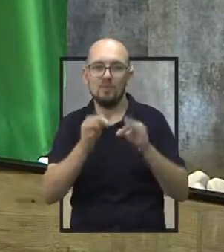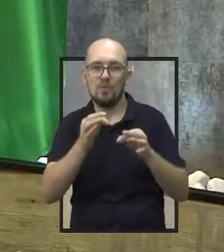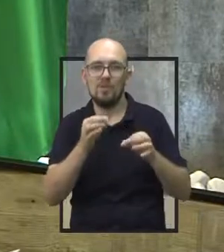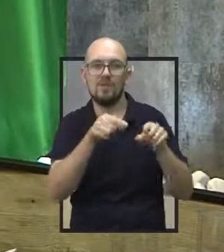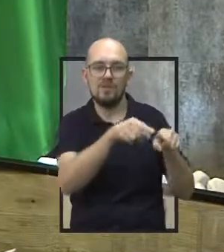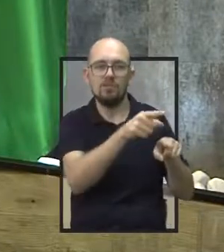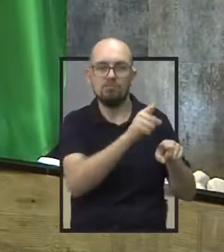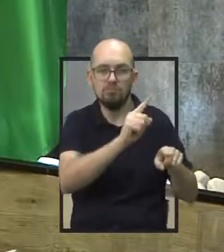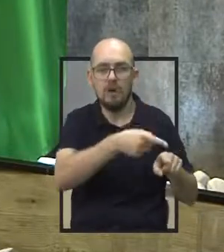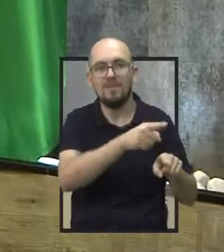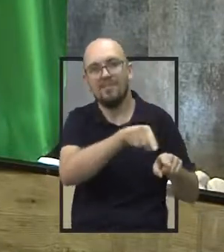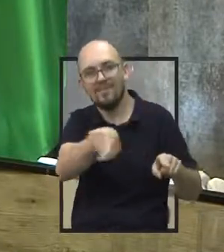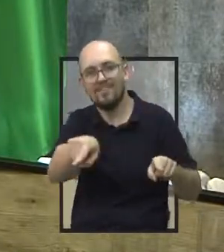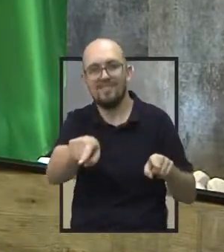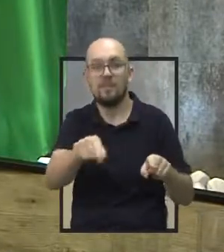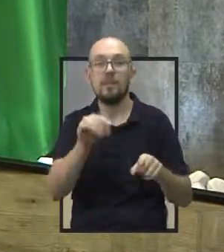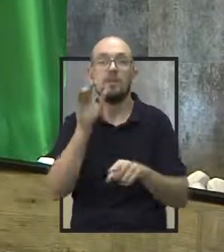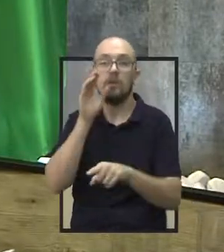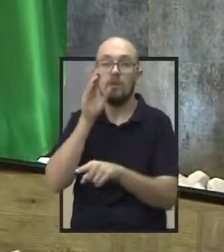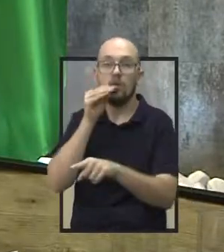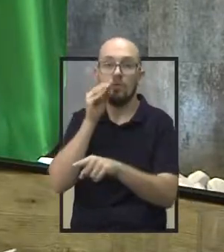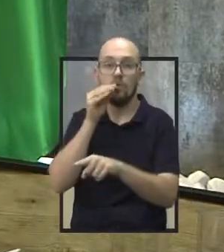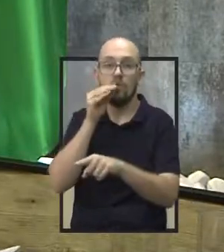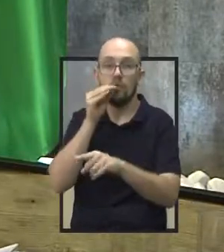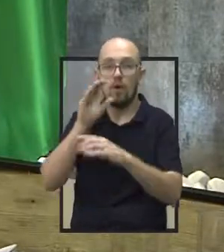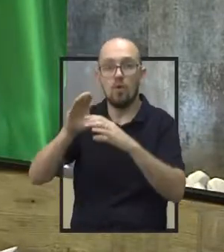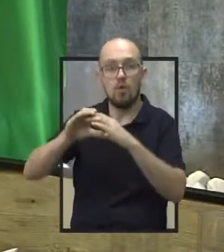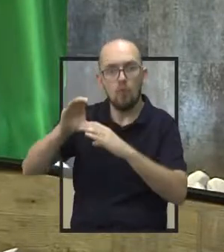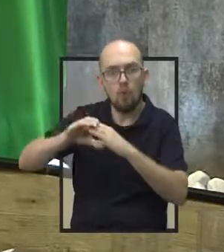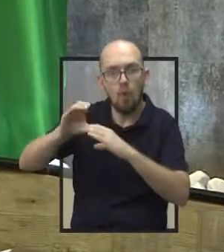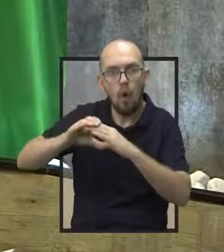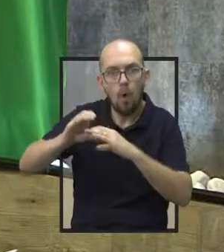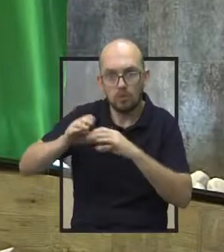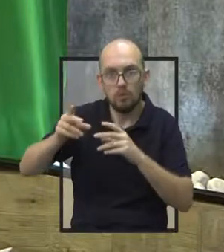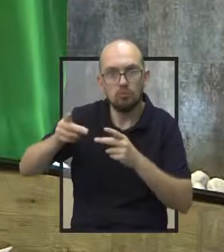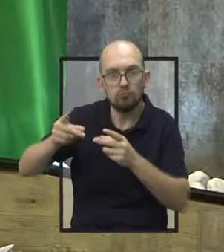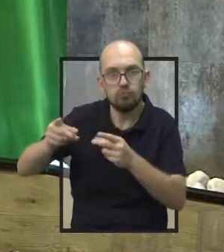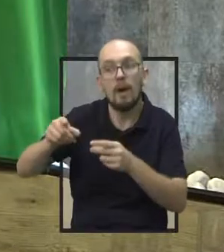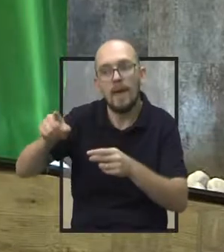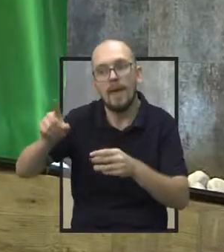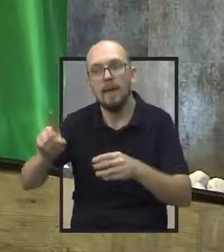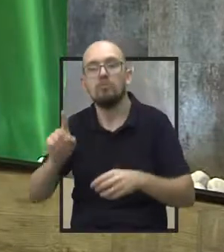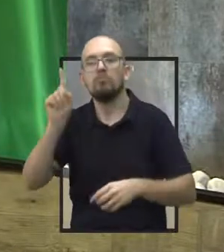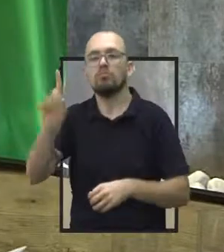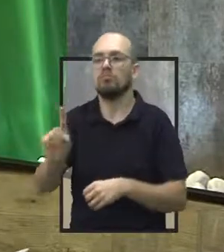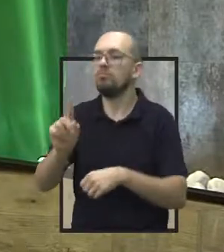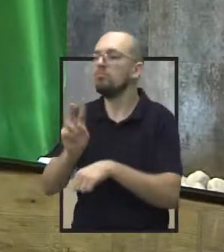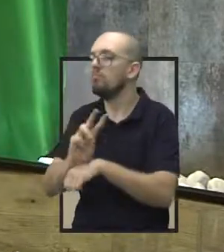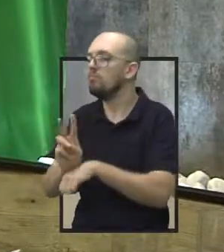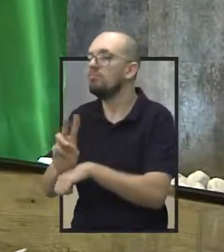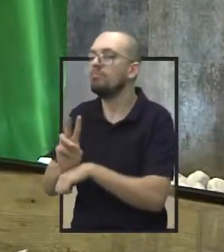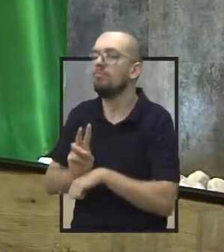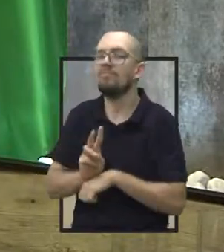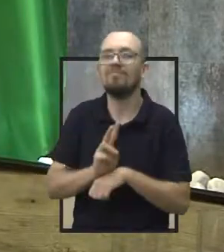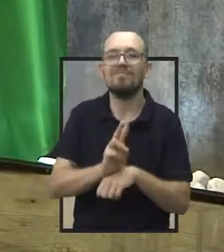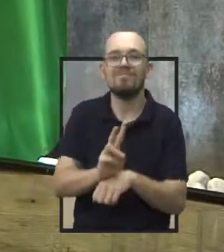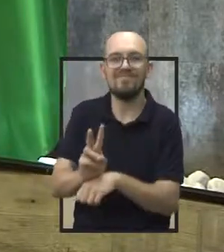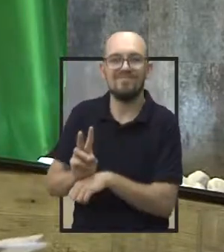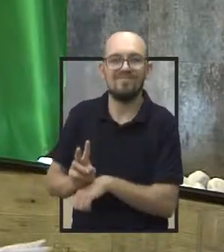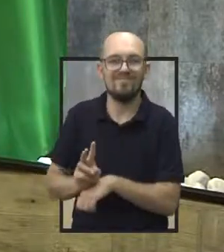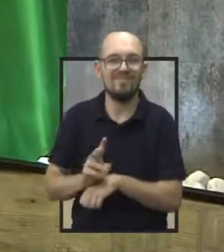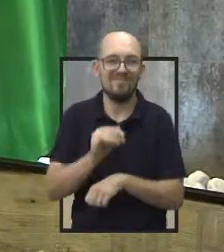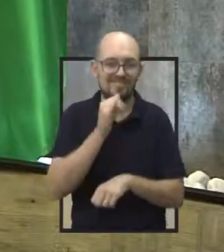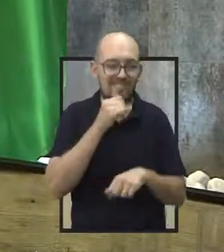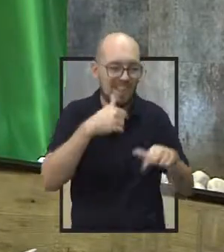funcionários concursados da escola, vai fazer um trabalho de supervisor dos alunos, enfim, cuidar, tomar